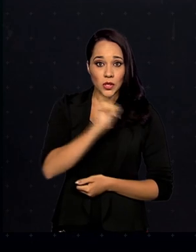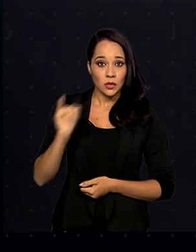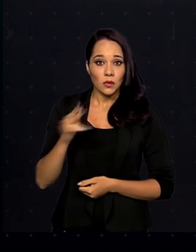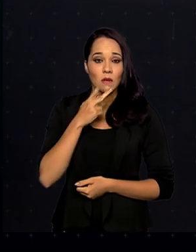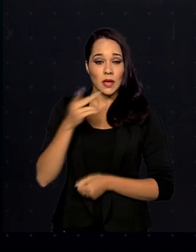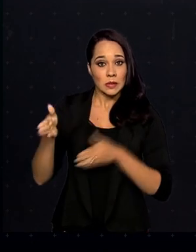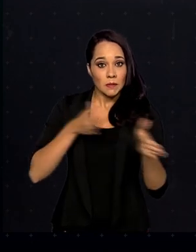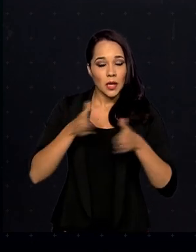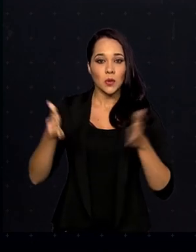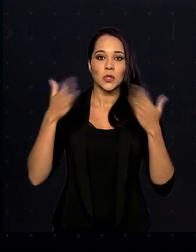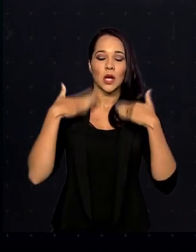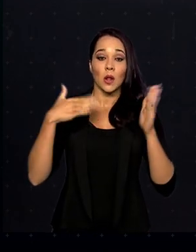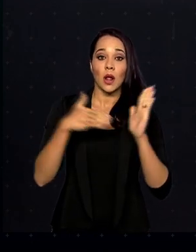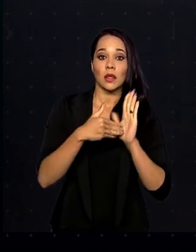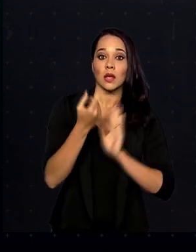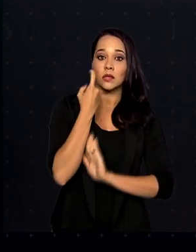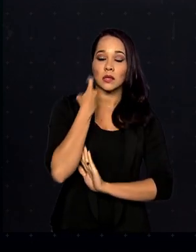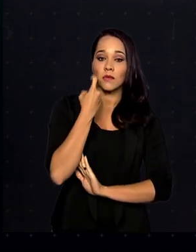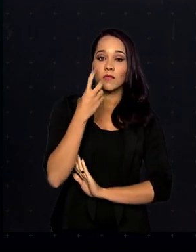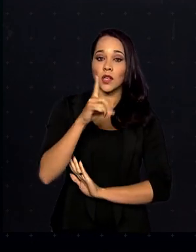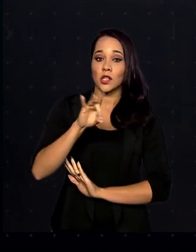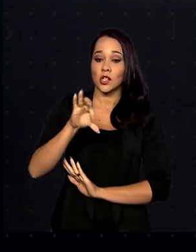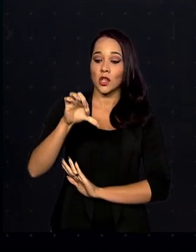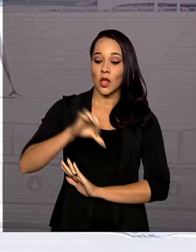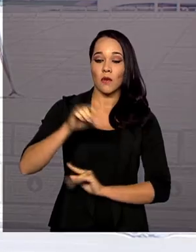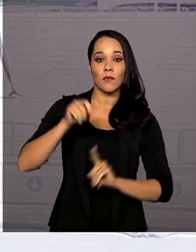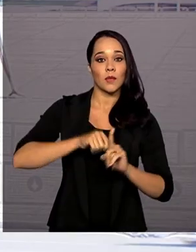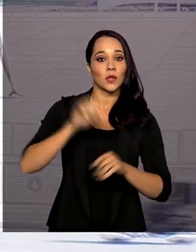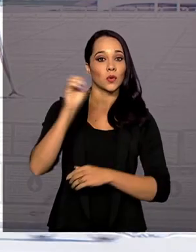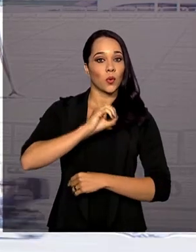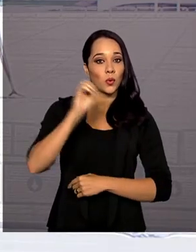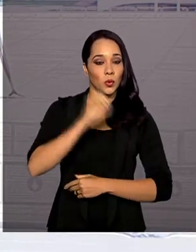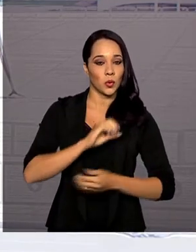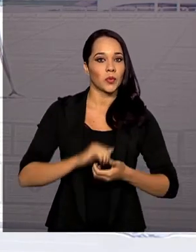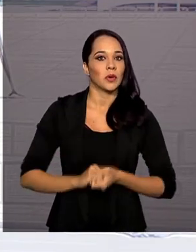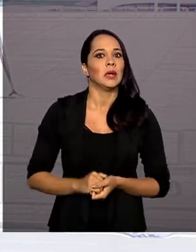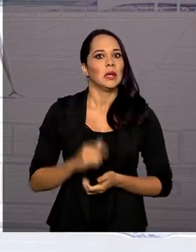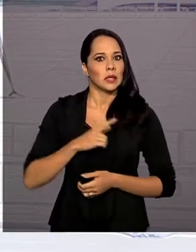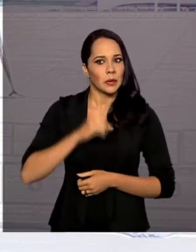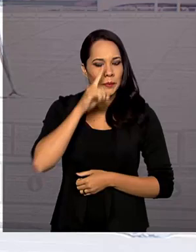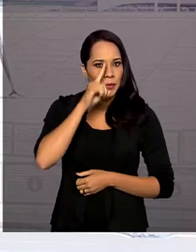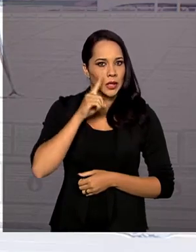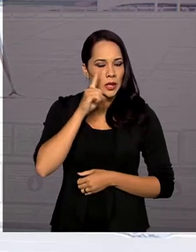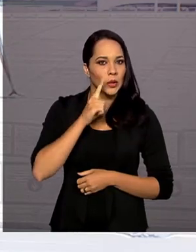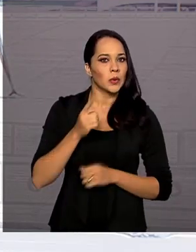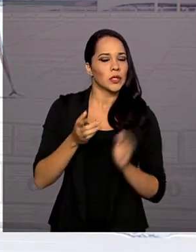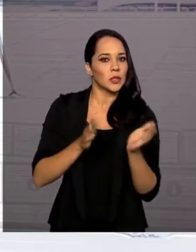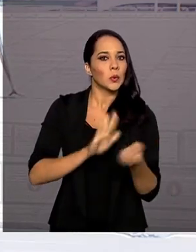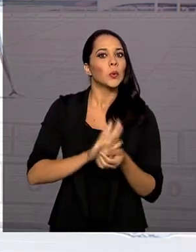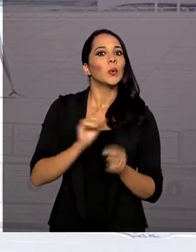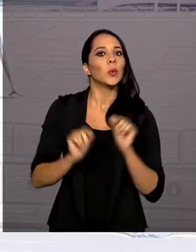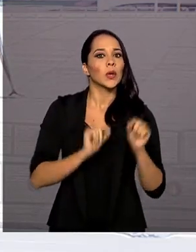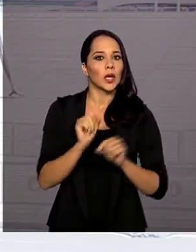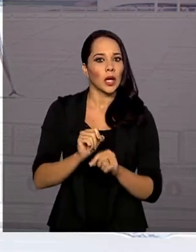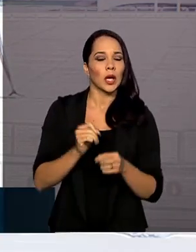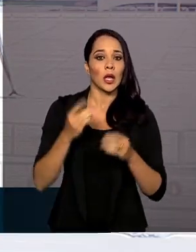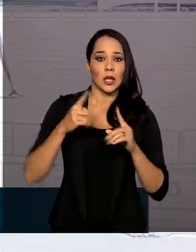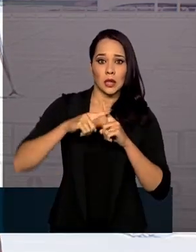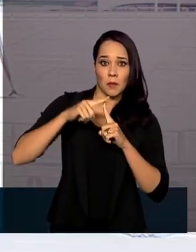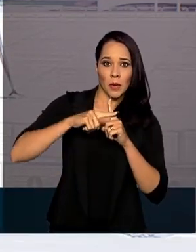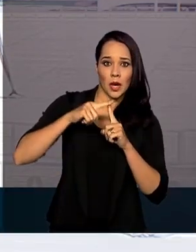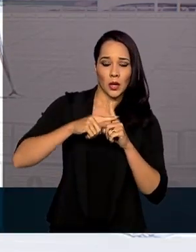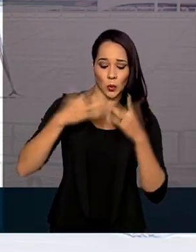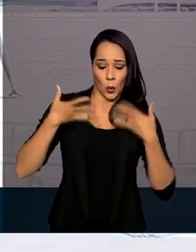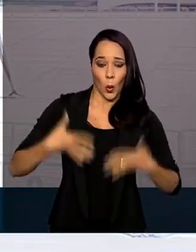essa onda de calor, ela segue até sexta-feira, dia 9 de outubro. Há o risco de hipertemia, que é o aumento da temperatura